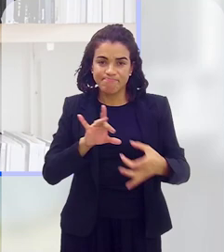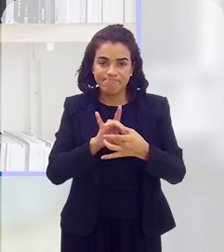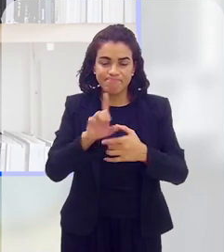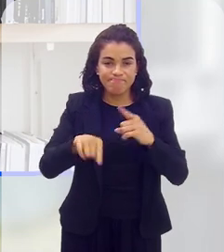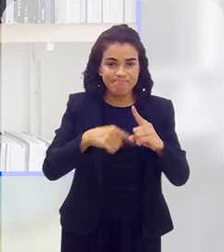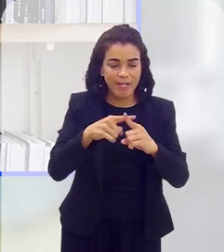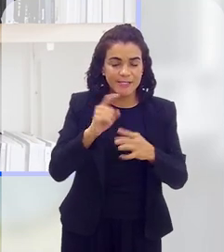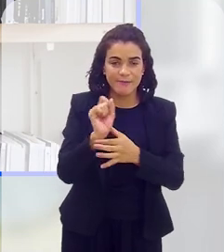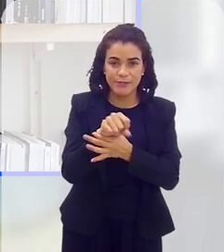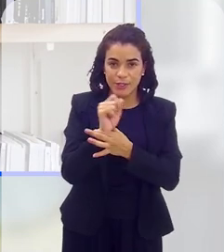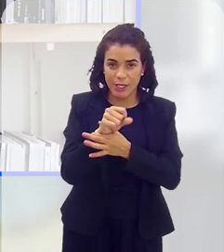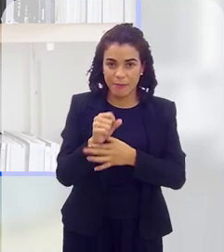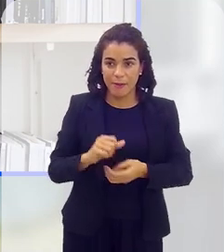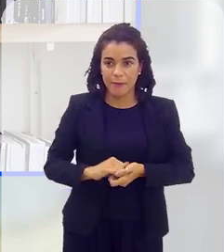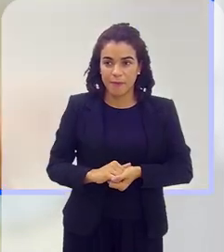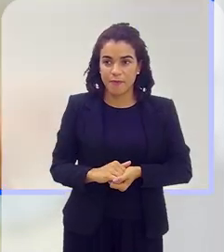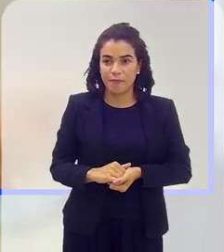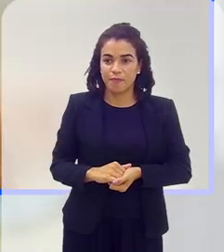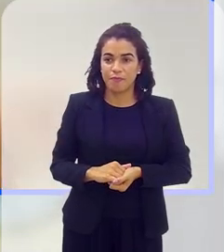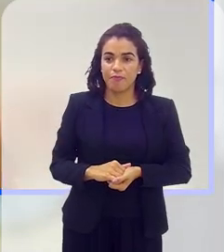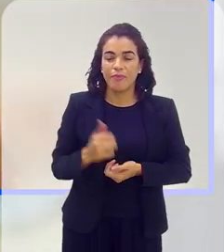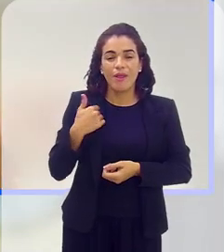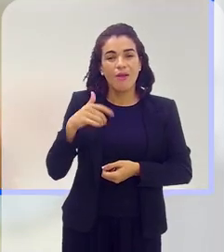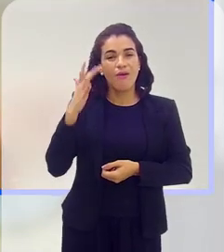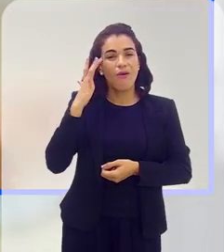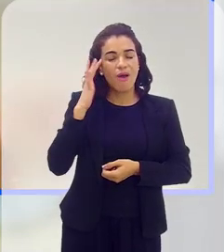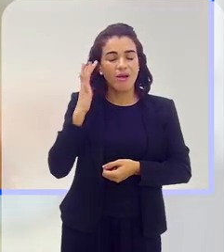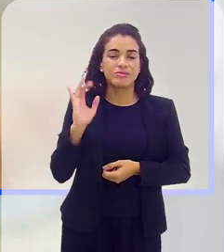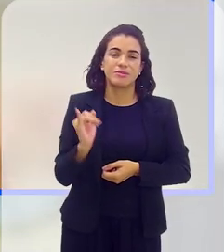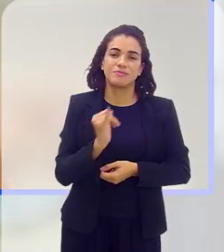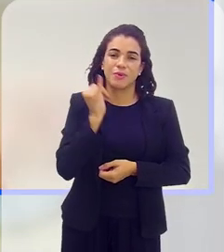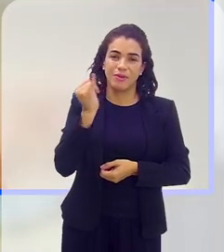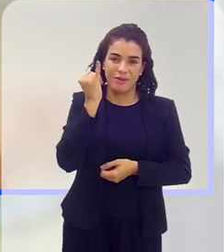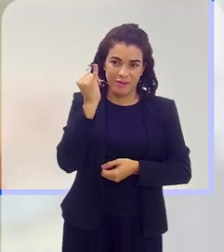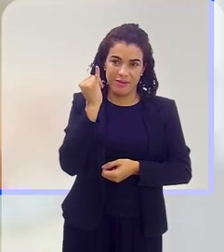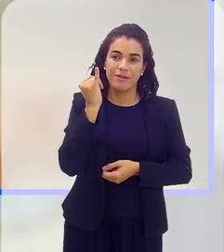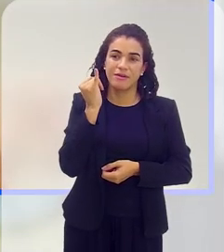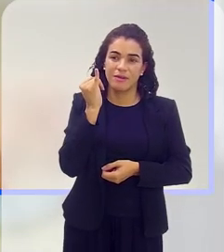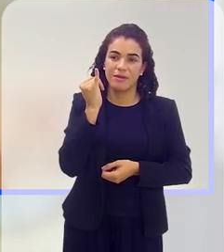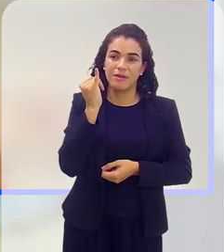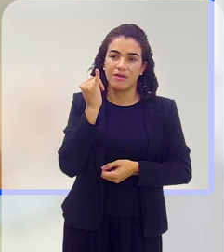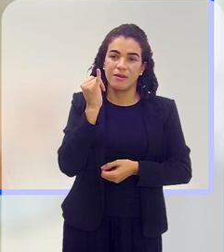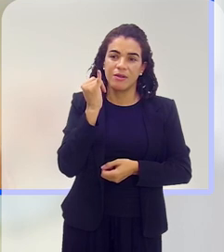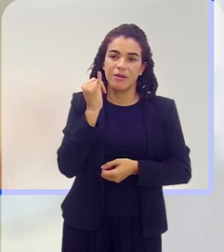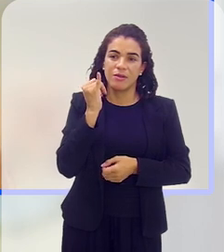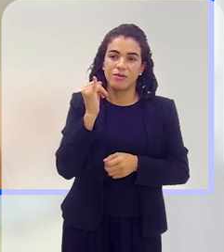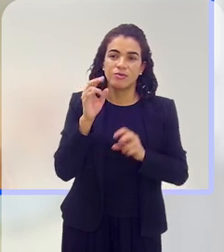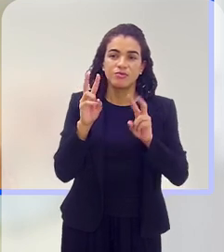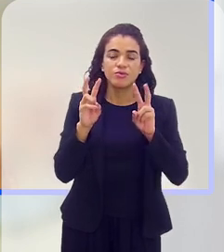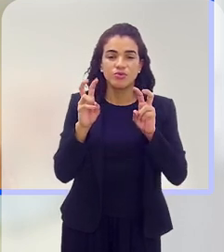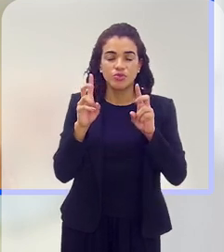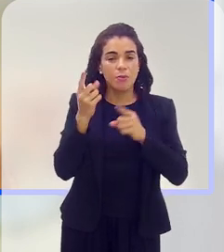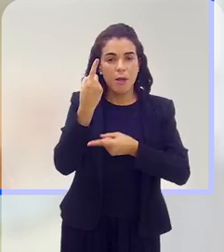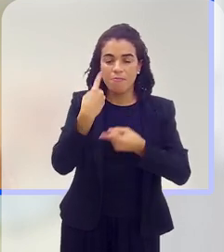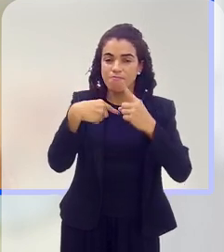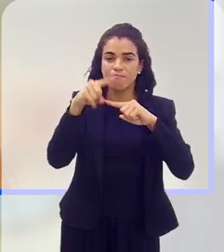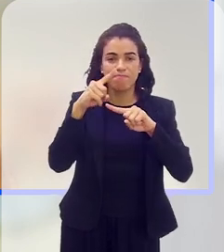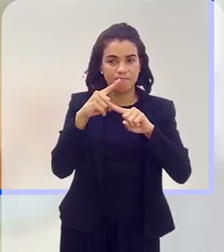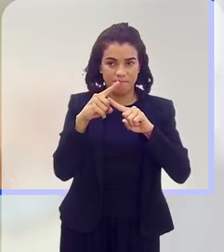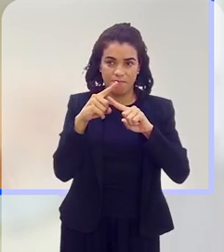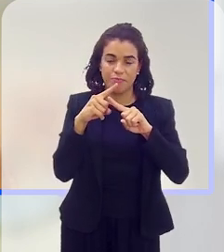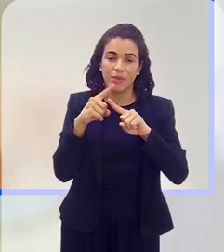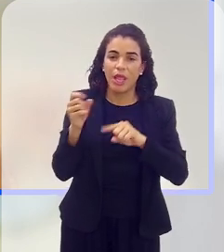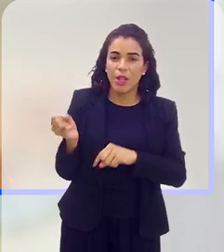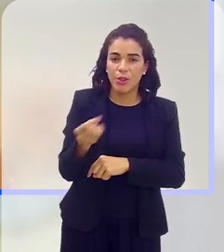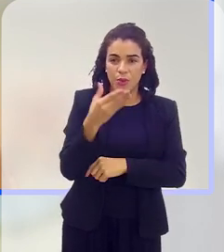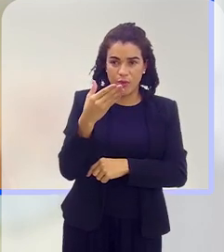aliado ao trabalho de fisioterapia? Eu acho que é importante trazer um fato que é da inovação de algo